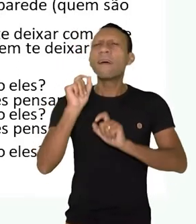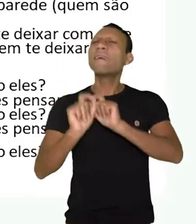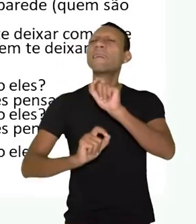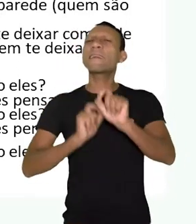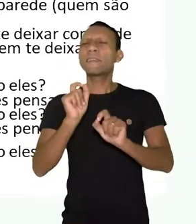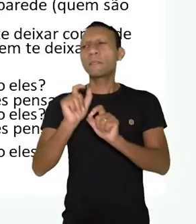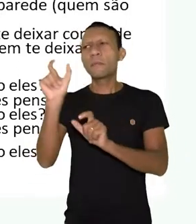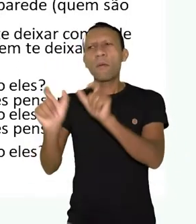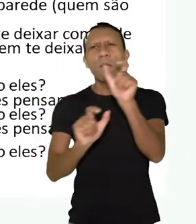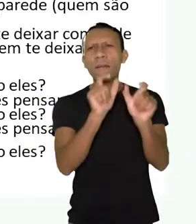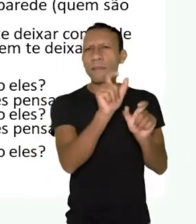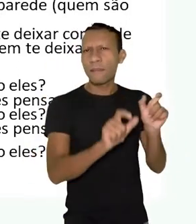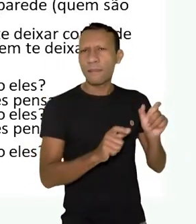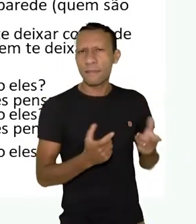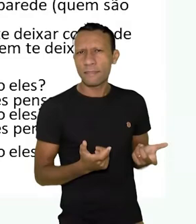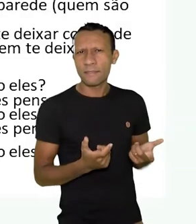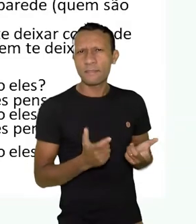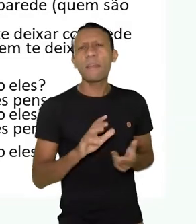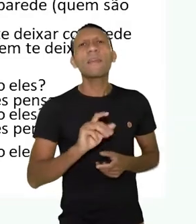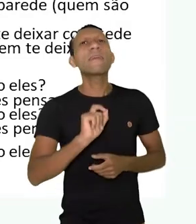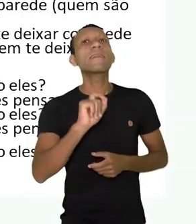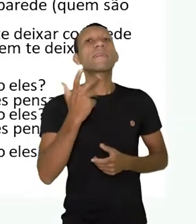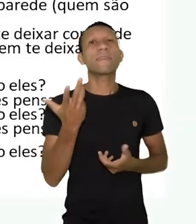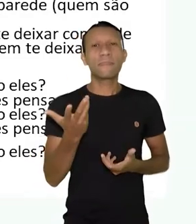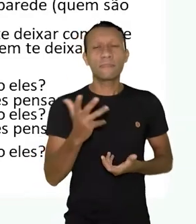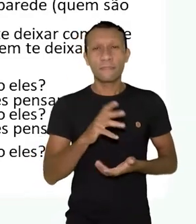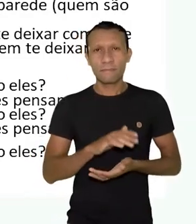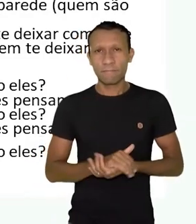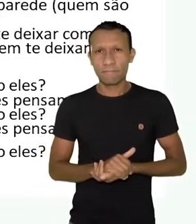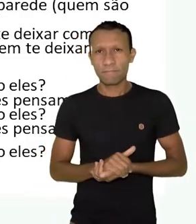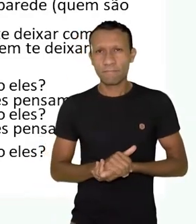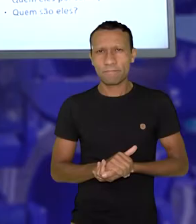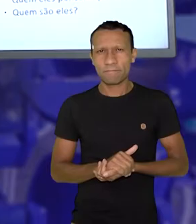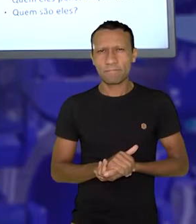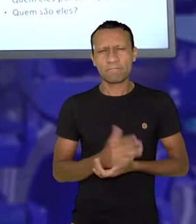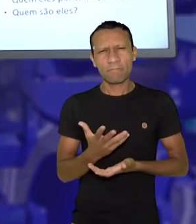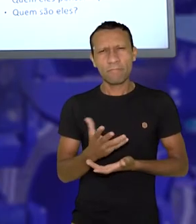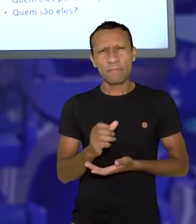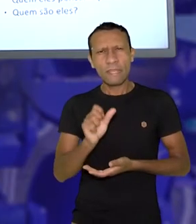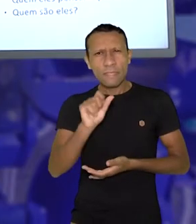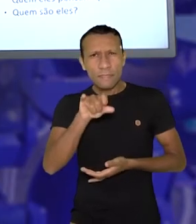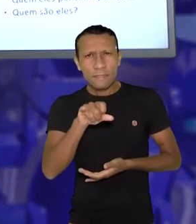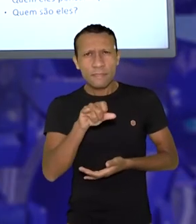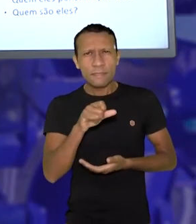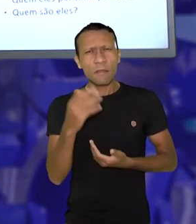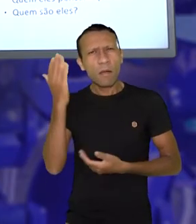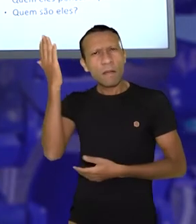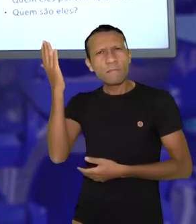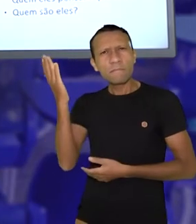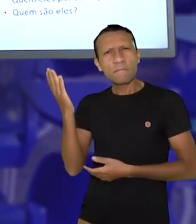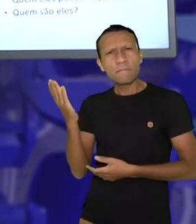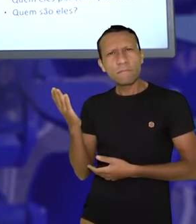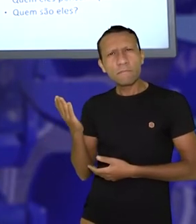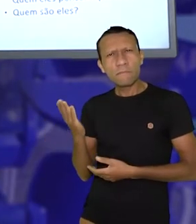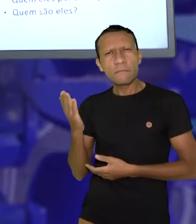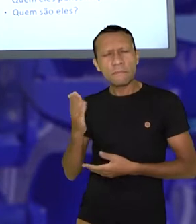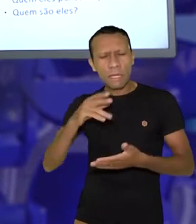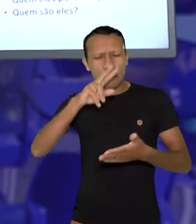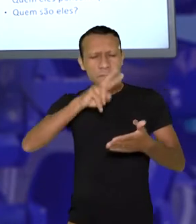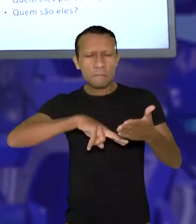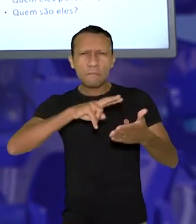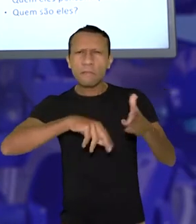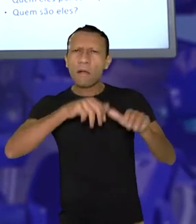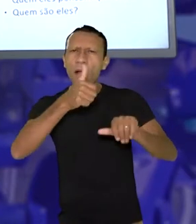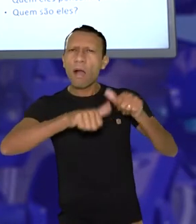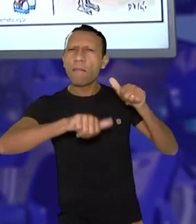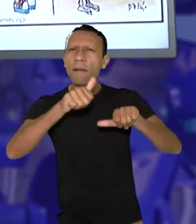eles? Quem eles pensam que são? Quem são eles? Quem eles pensam que são? Dá uma olhadinha em toda a letra e faz